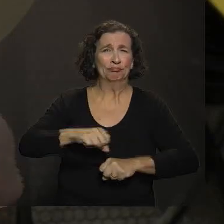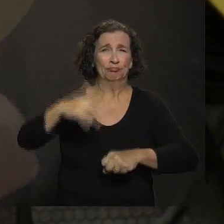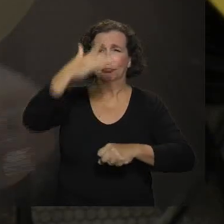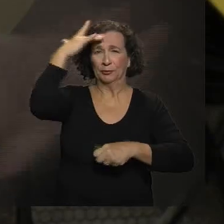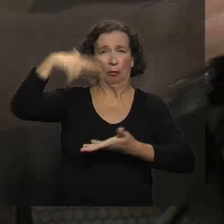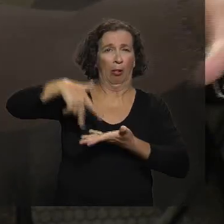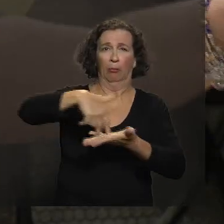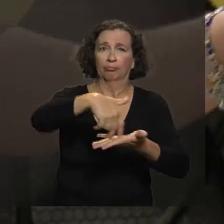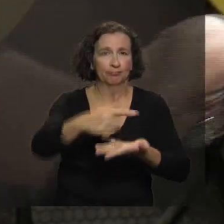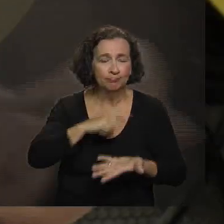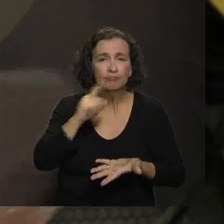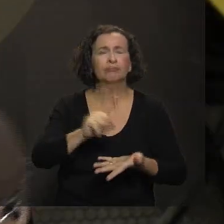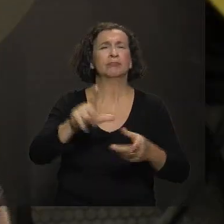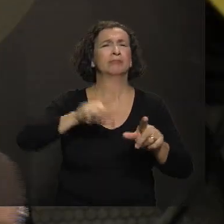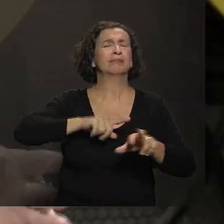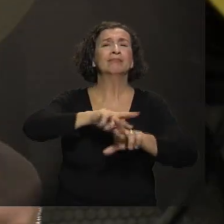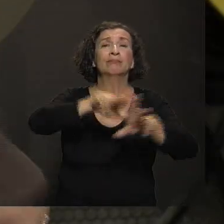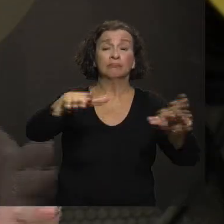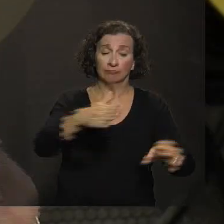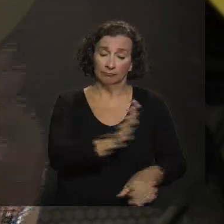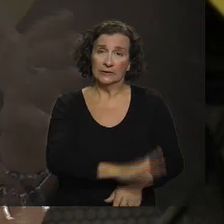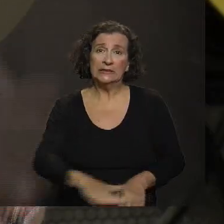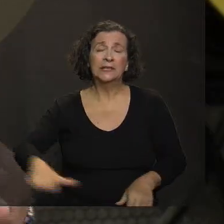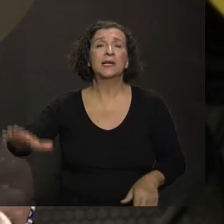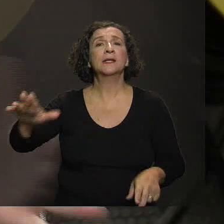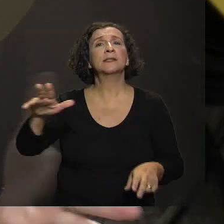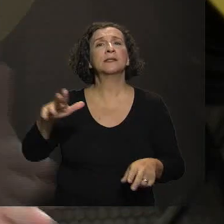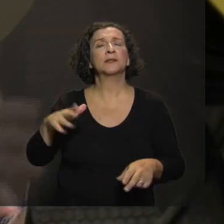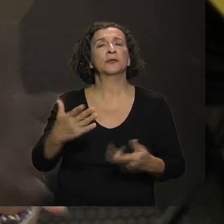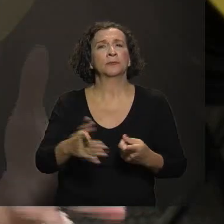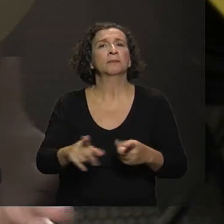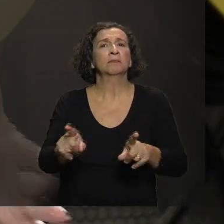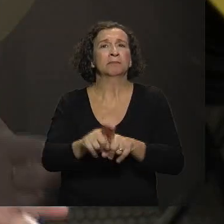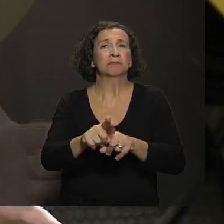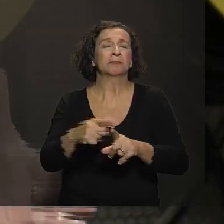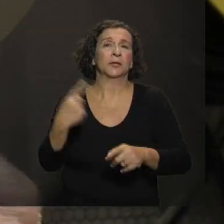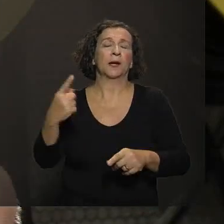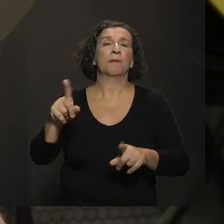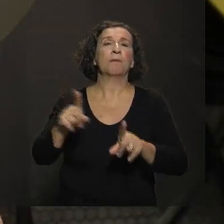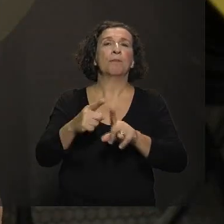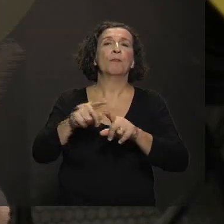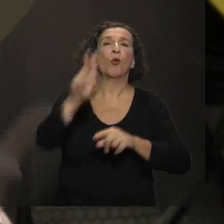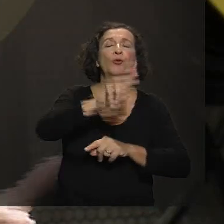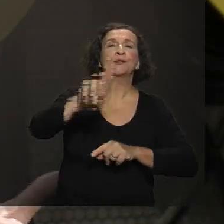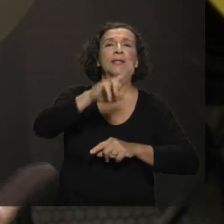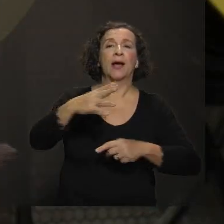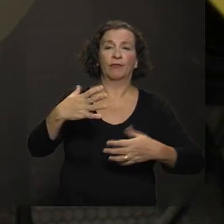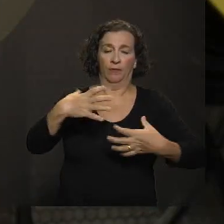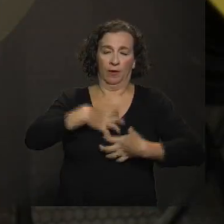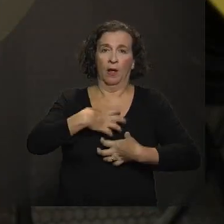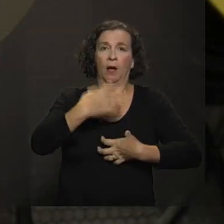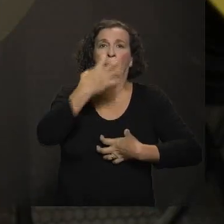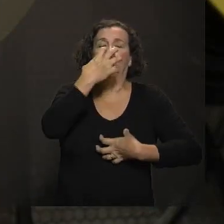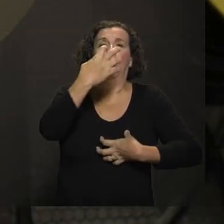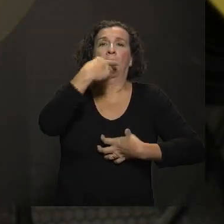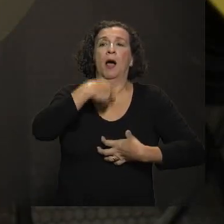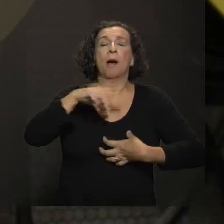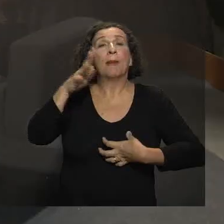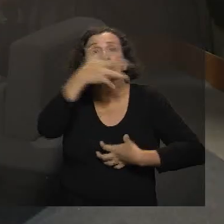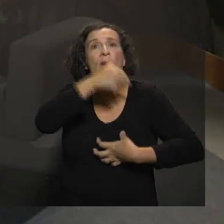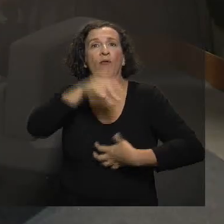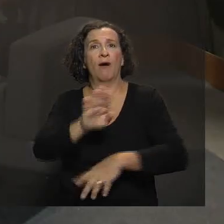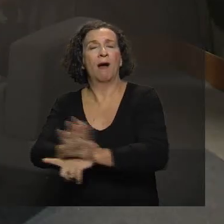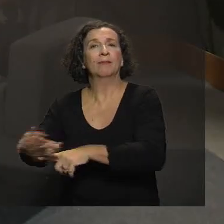existiam hospitais com galpões de crianças dentro de pulmões de aço, que era um equipamento que usava para tentar salvar a vida das crianças. Então,